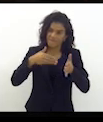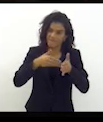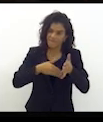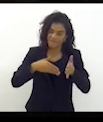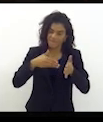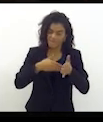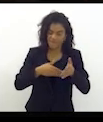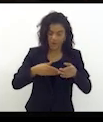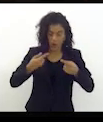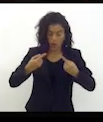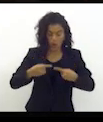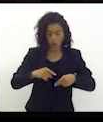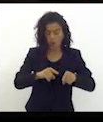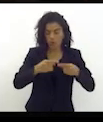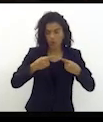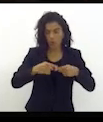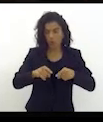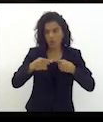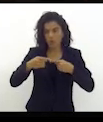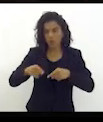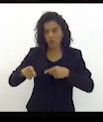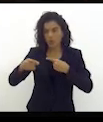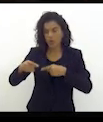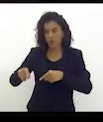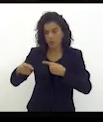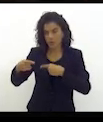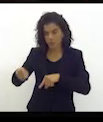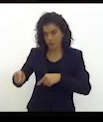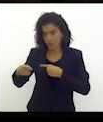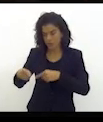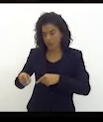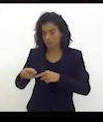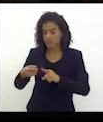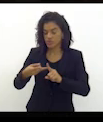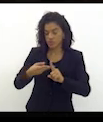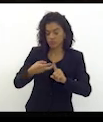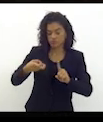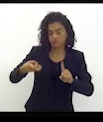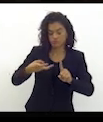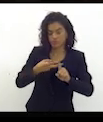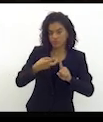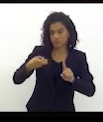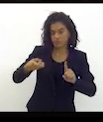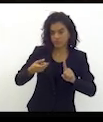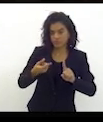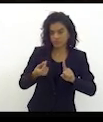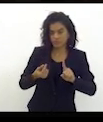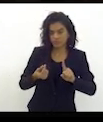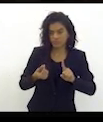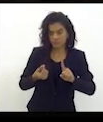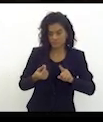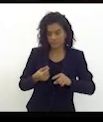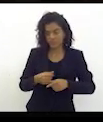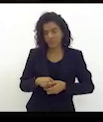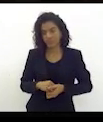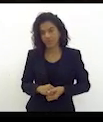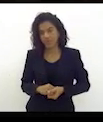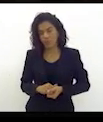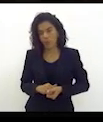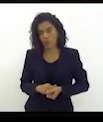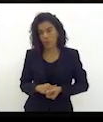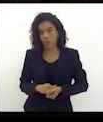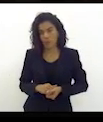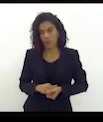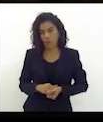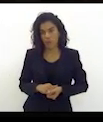as diversas formas de extorsão do nosso contribuinte